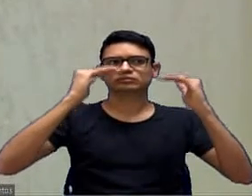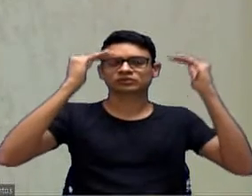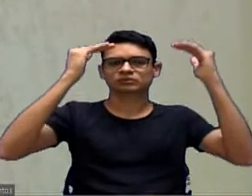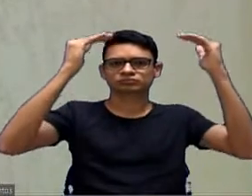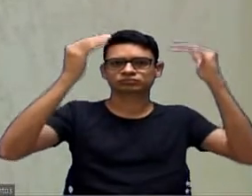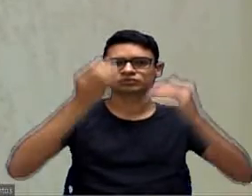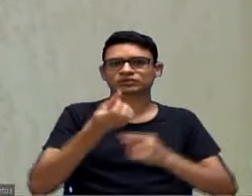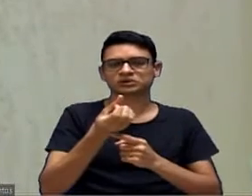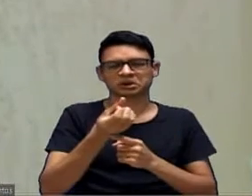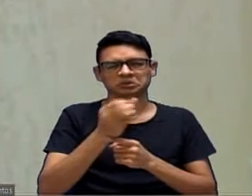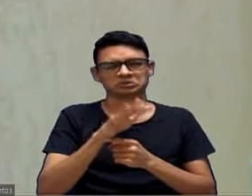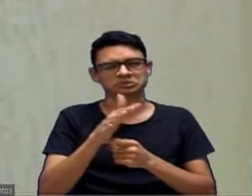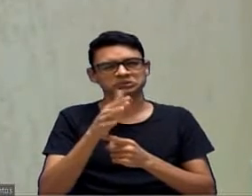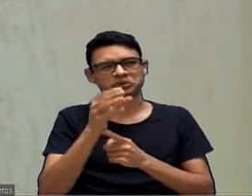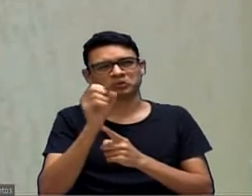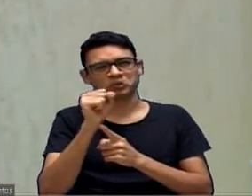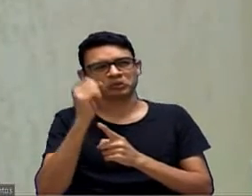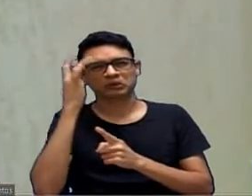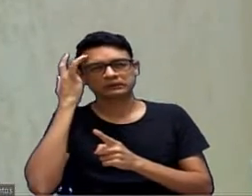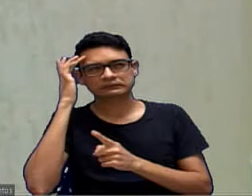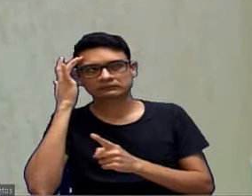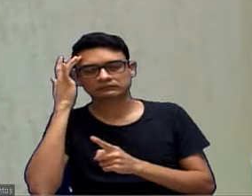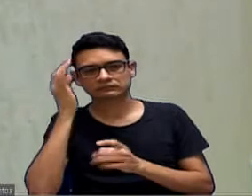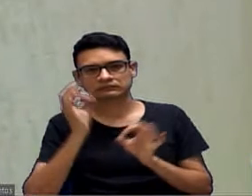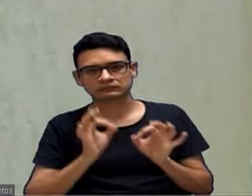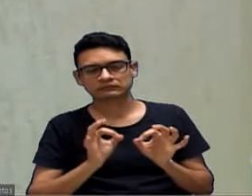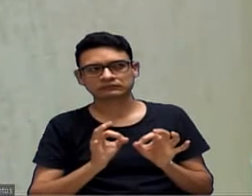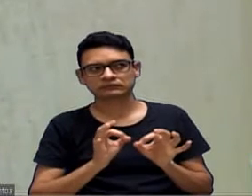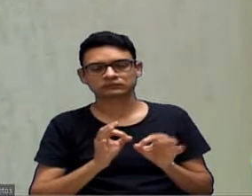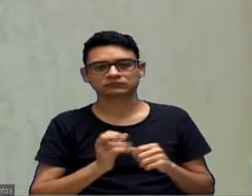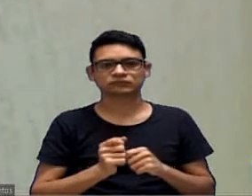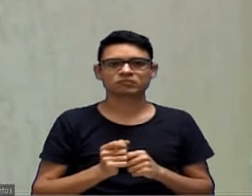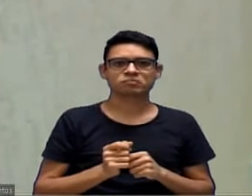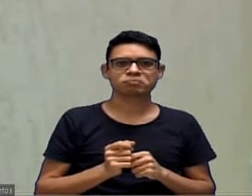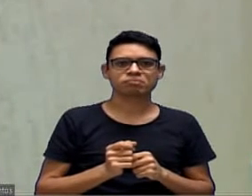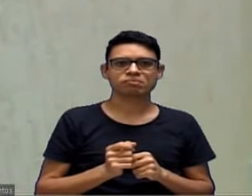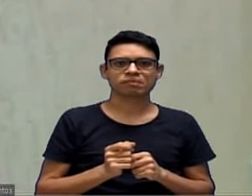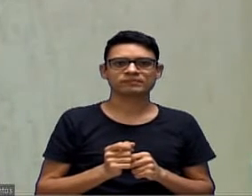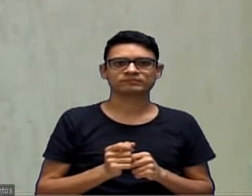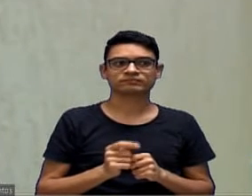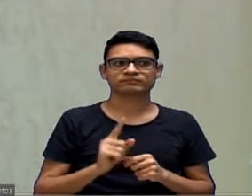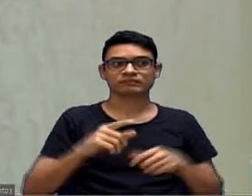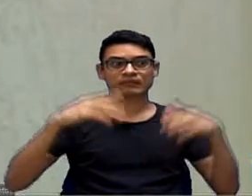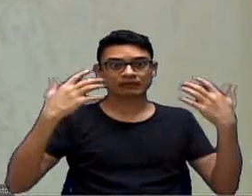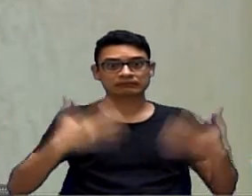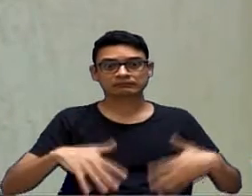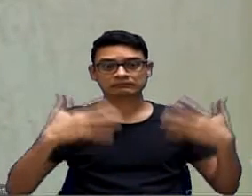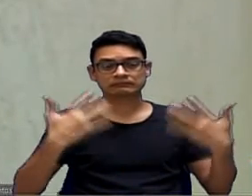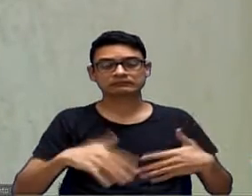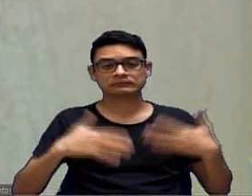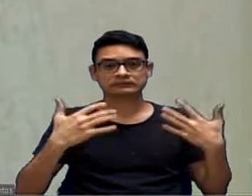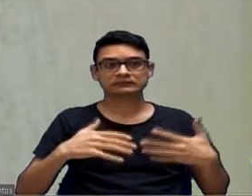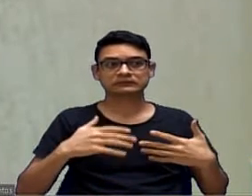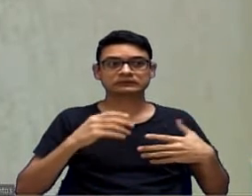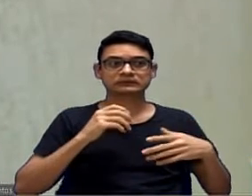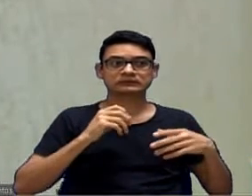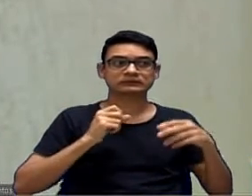ou era oito, se não me falha a memória, e bateu o desespero nas